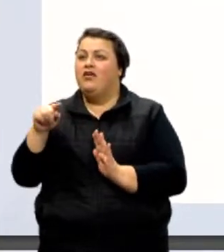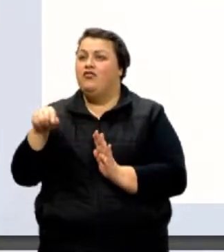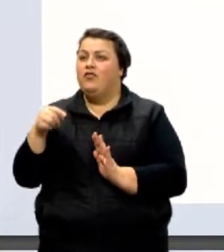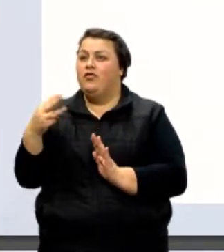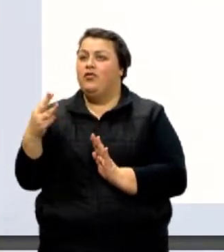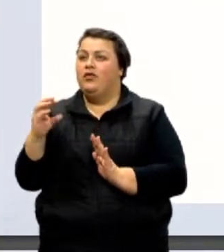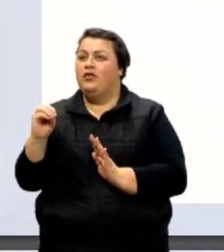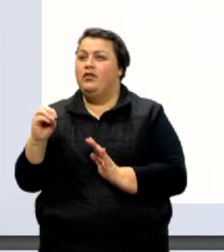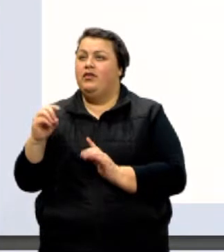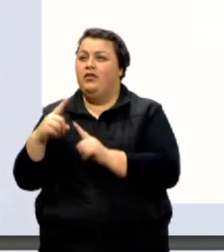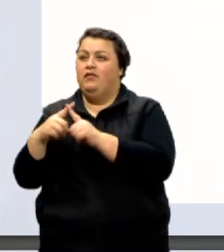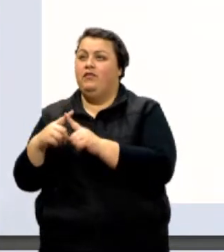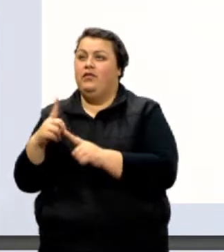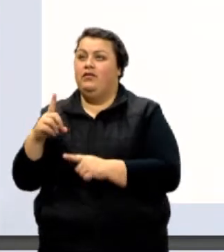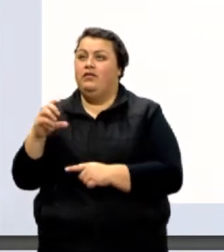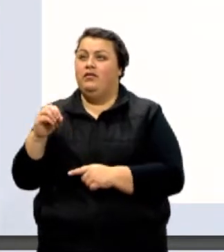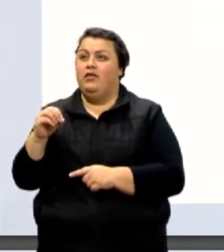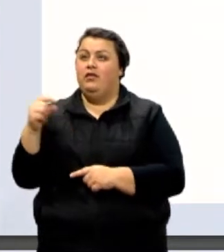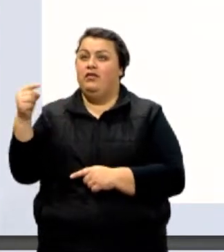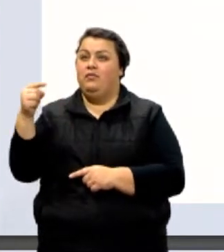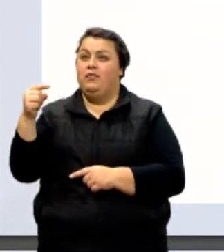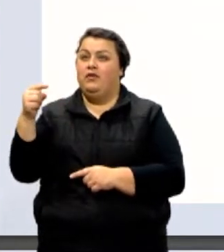vezes 10 na menos 4.